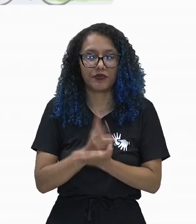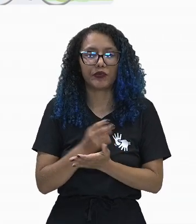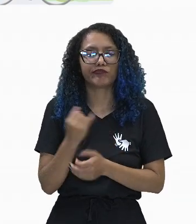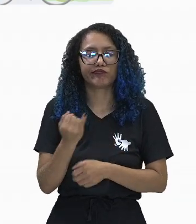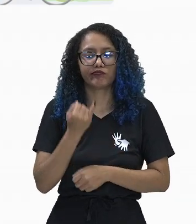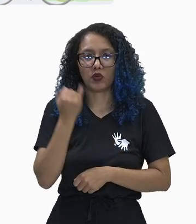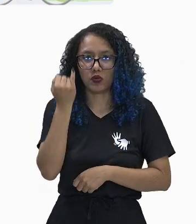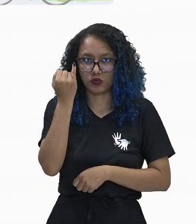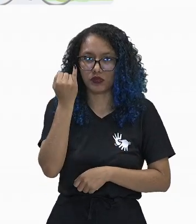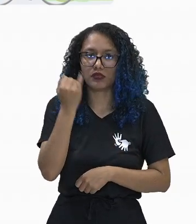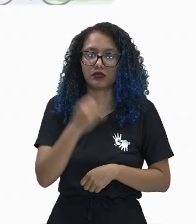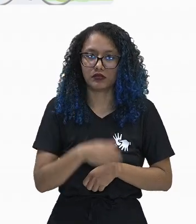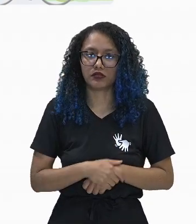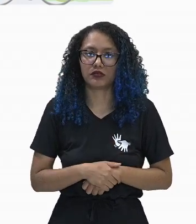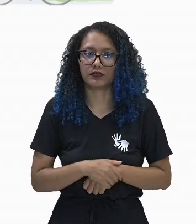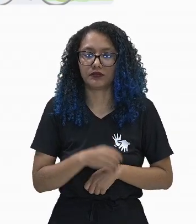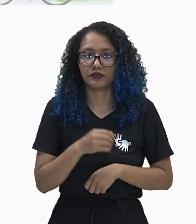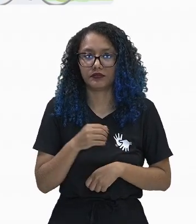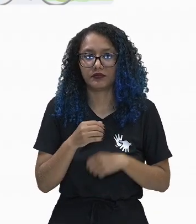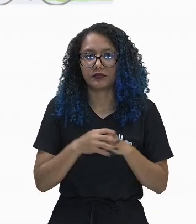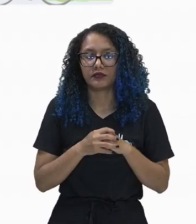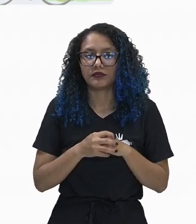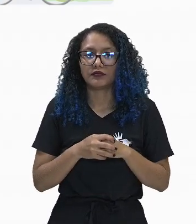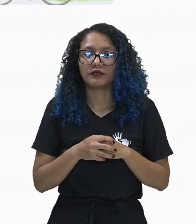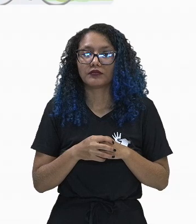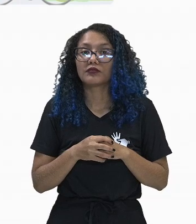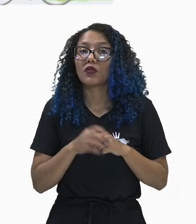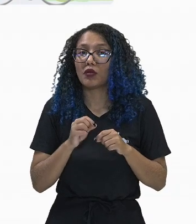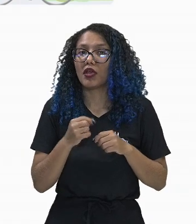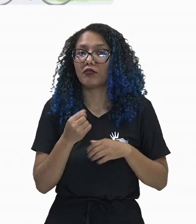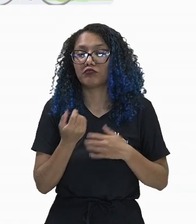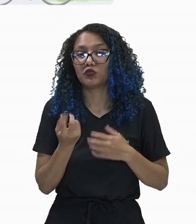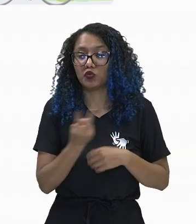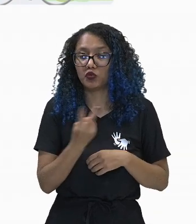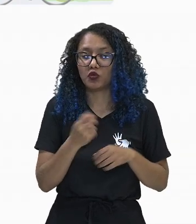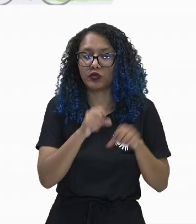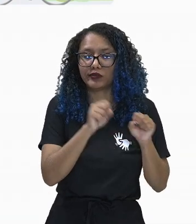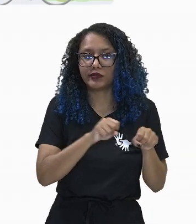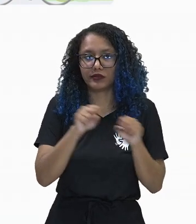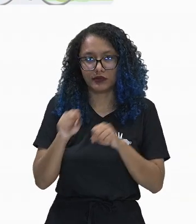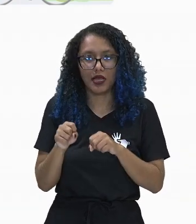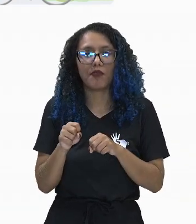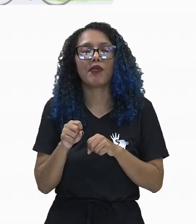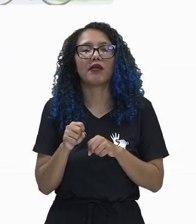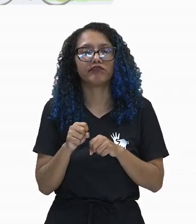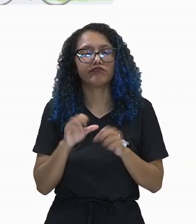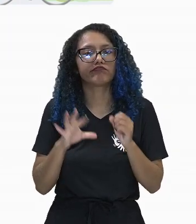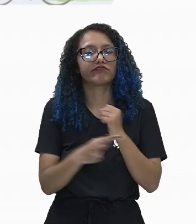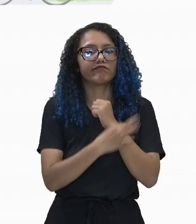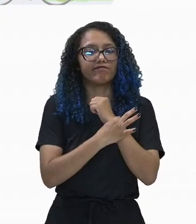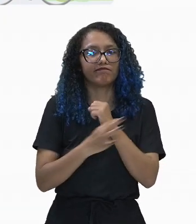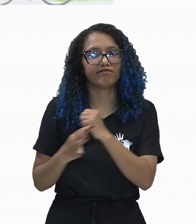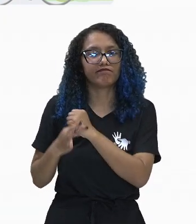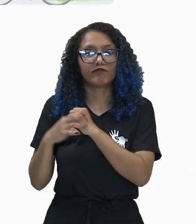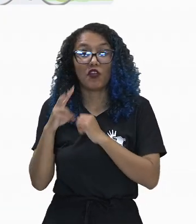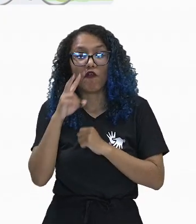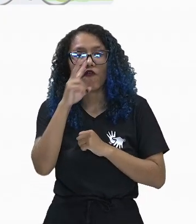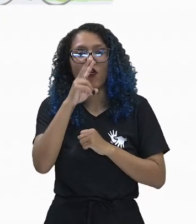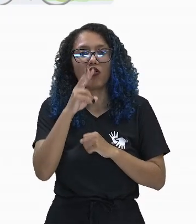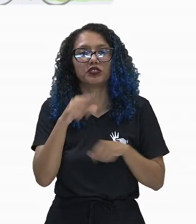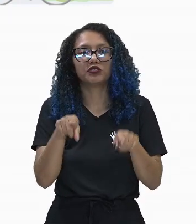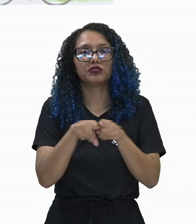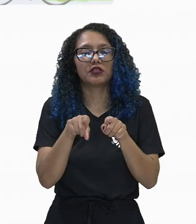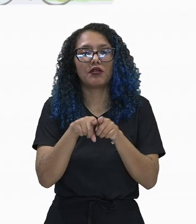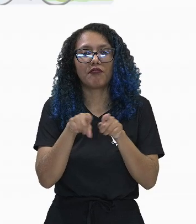para fortalecer o sistema linfático, assim como o sistema anterior, manter a alimentação saudável, olha aí, nós